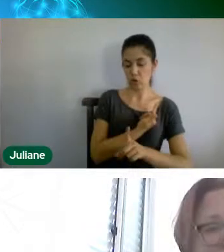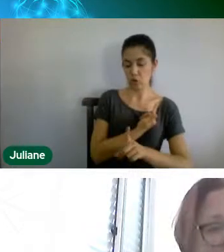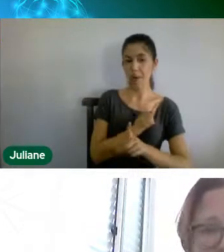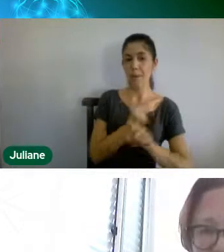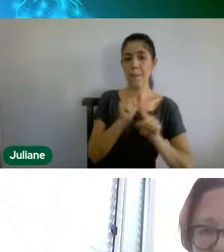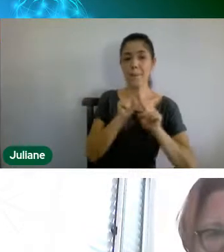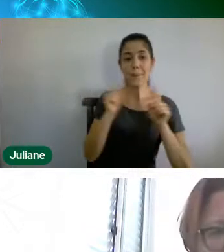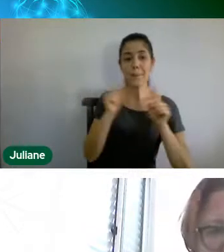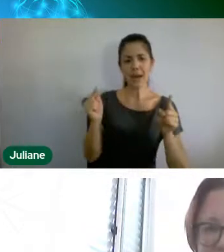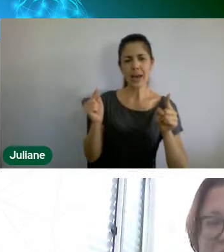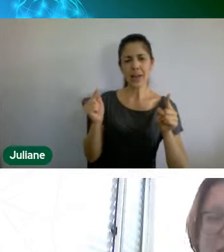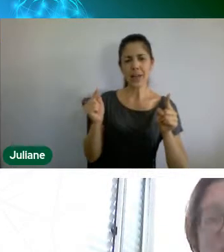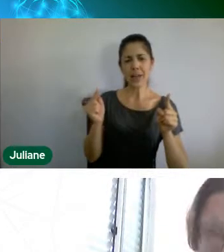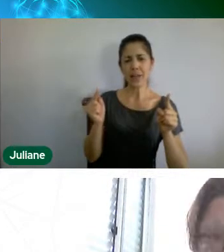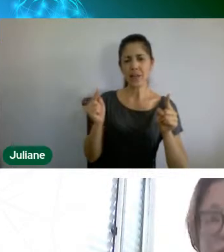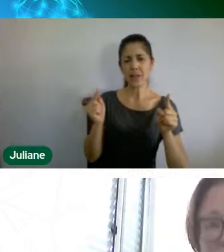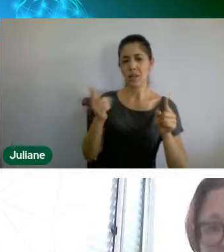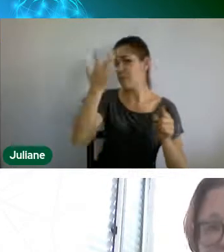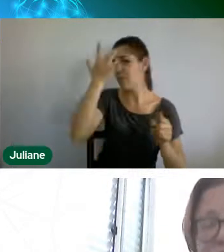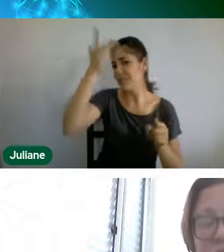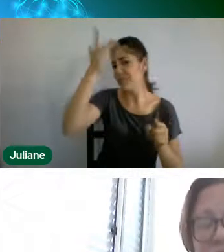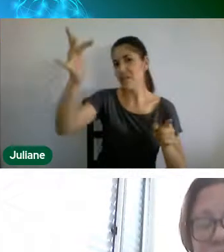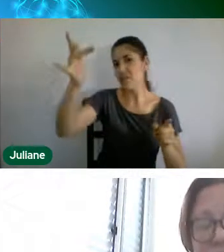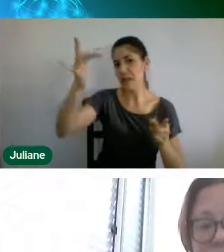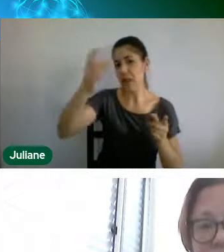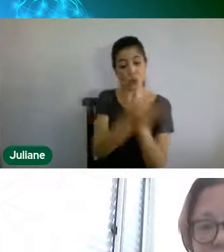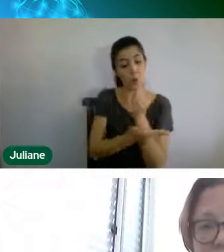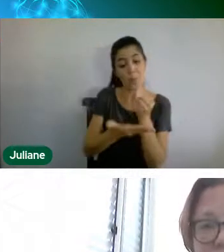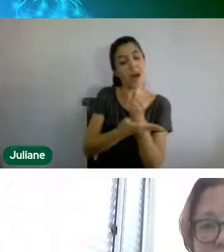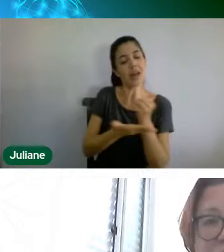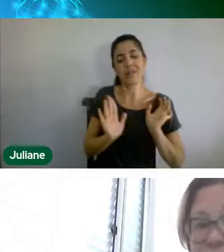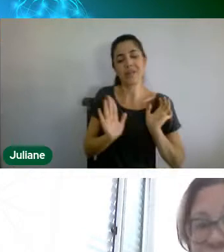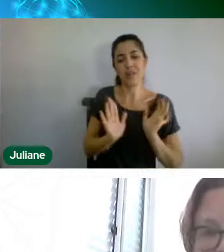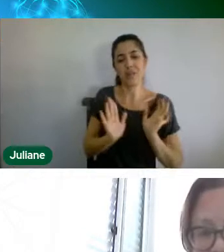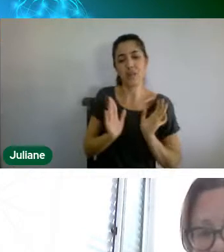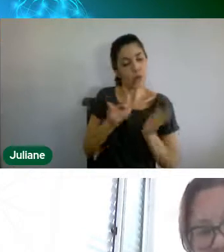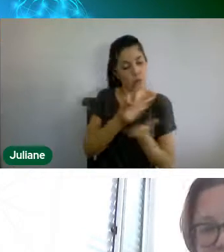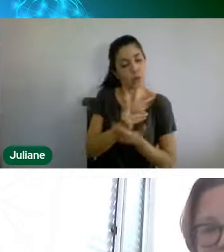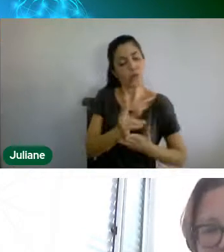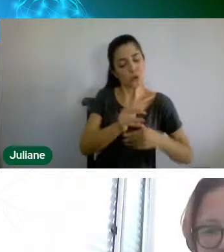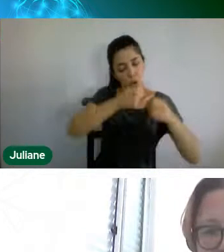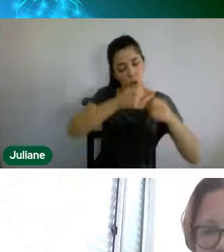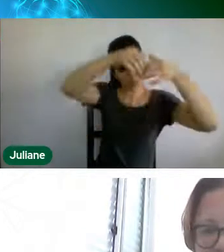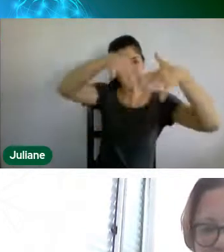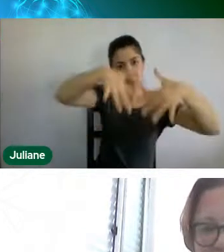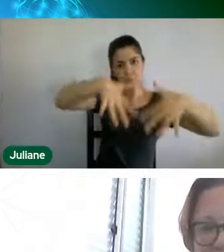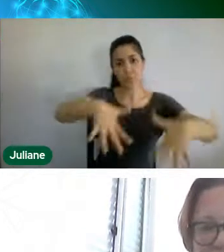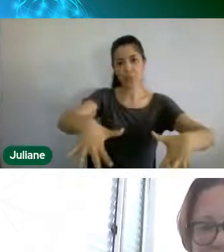não sabe para onde ela vai, ela vai seguir, com certeza, e ela não pode parar.